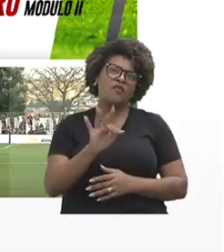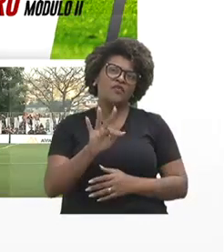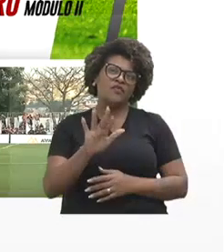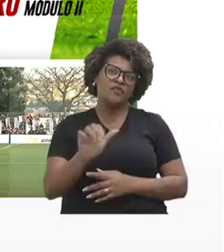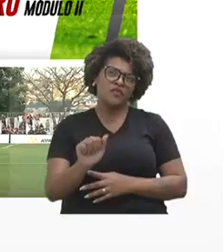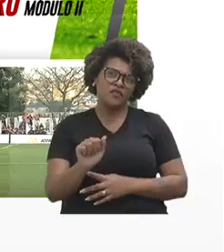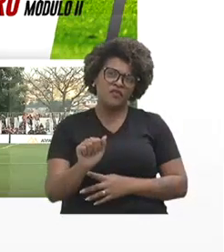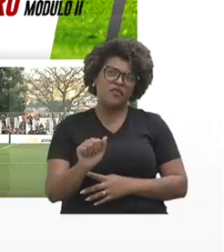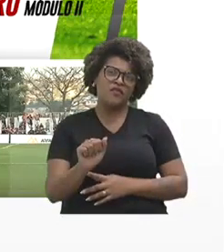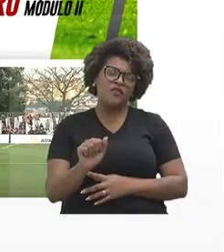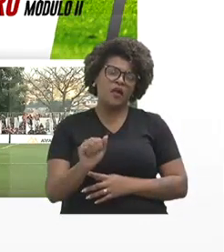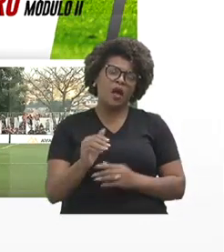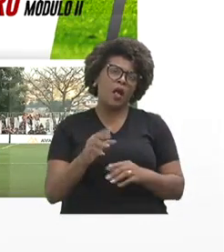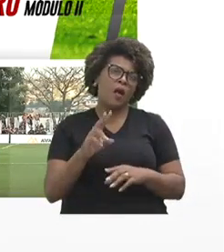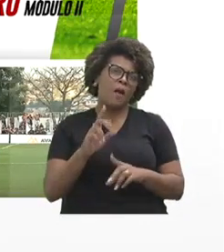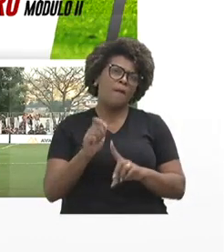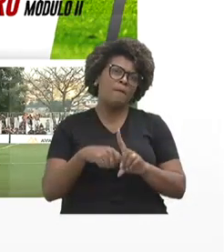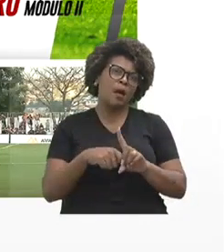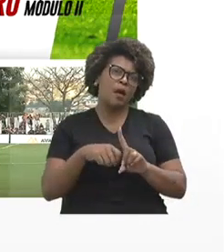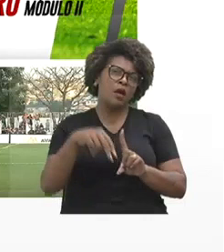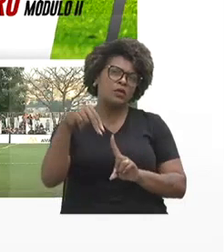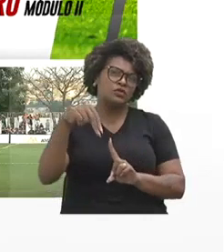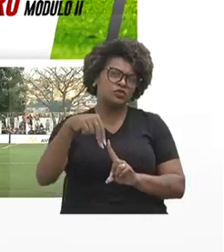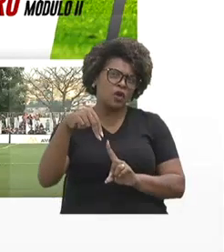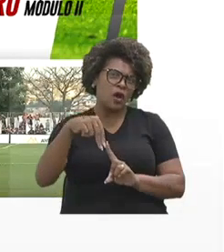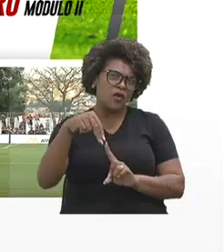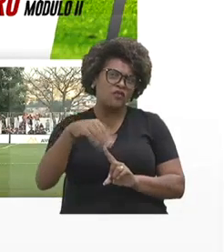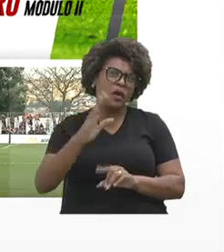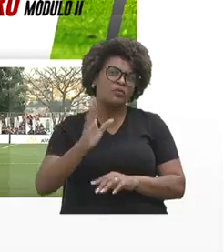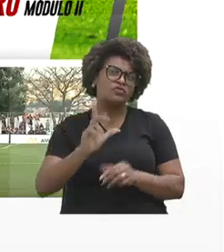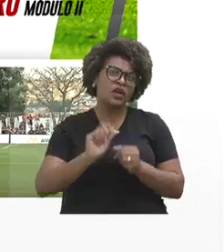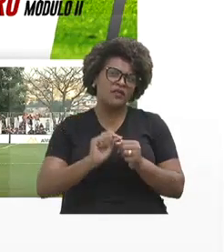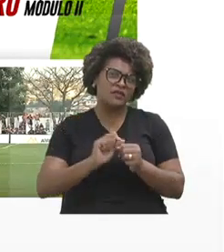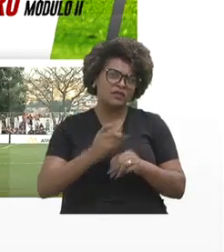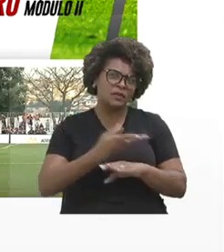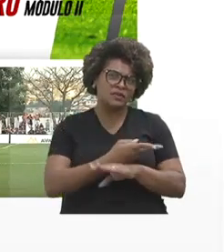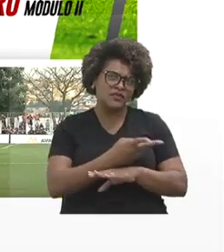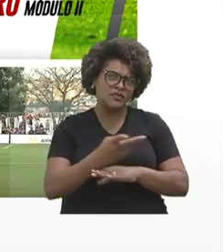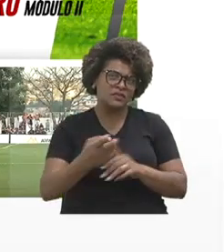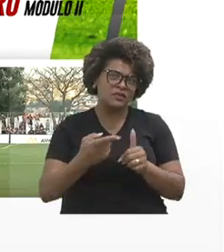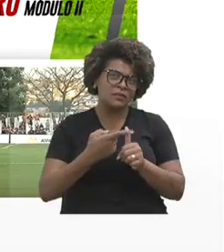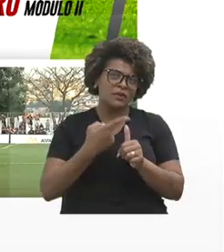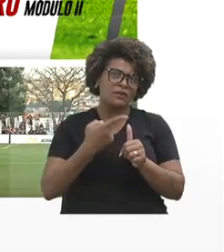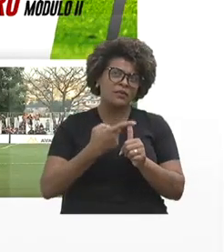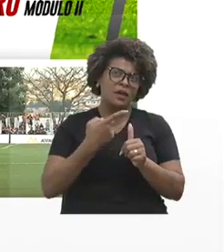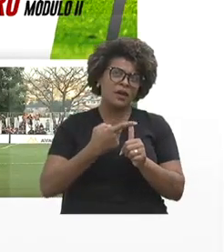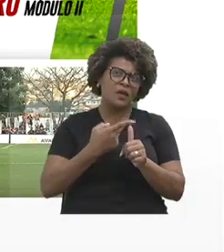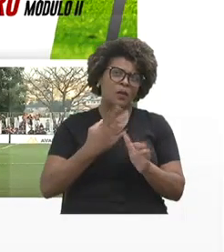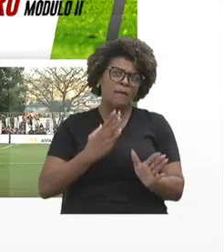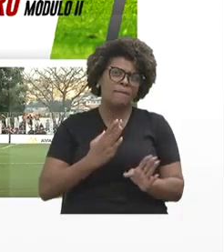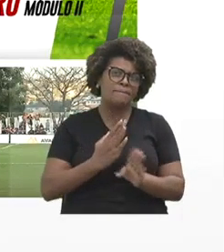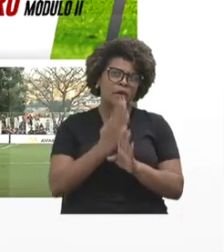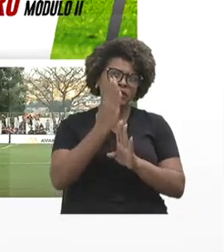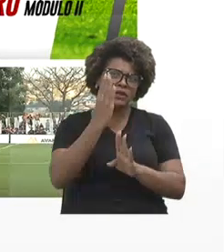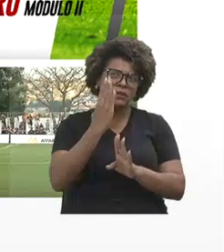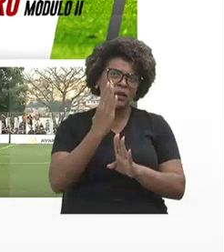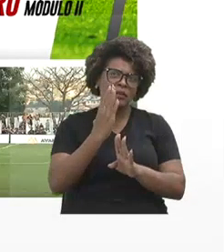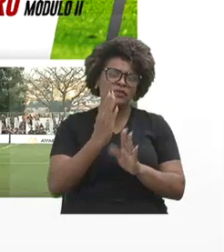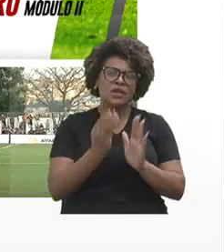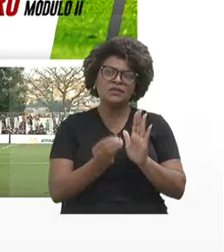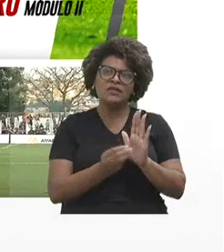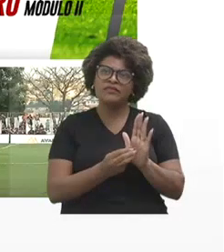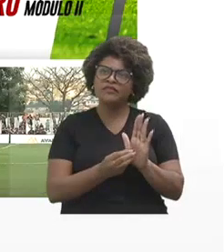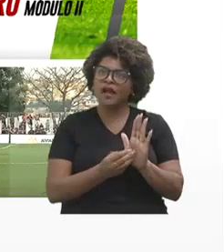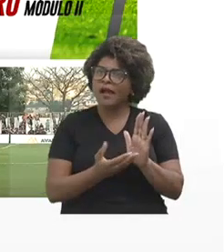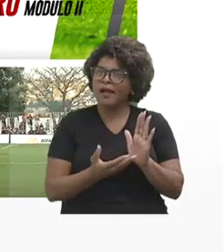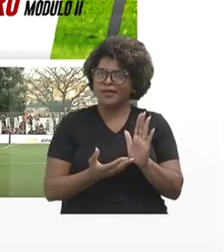de novembro, que a gente já fez a primeira conversa, foi um dos primeiros lugares que a gente visitou. e a gente identificou esse buraco, digamos assim.